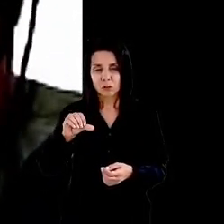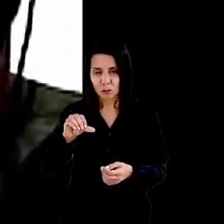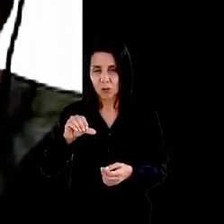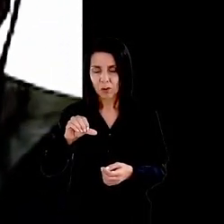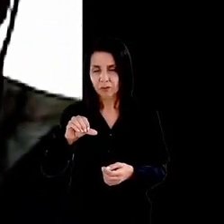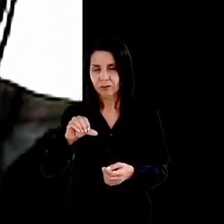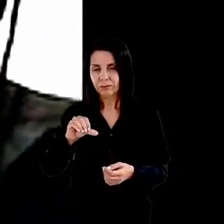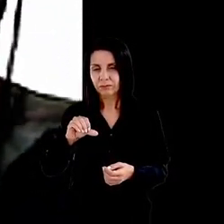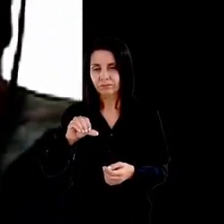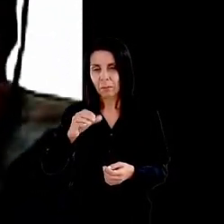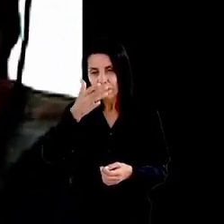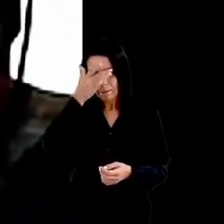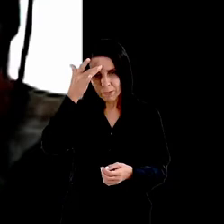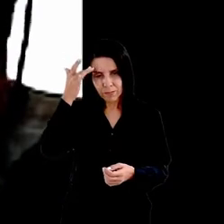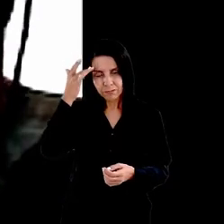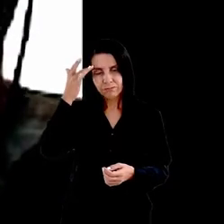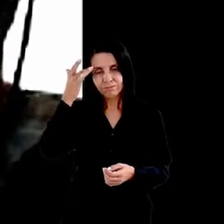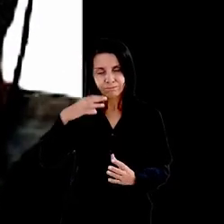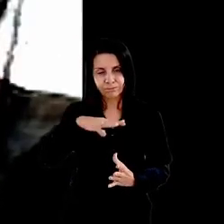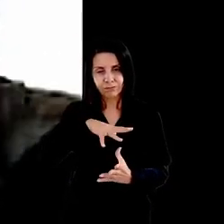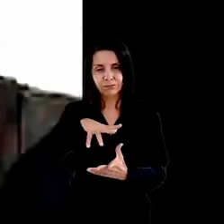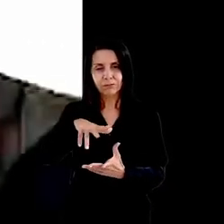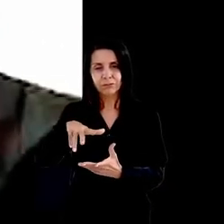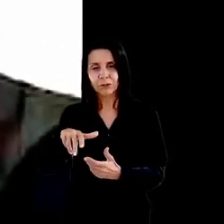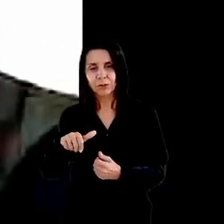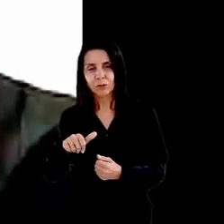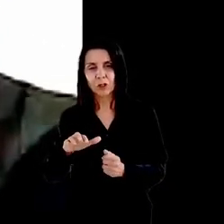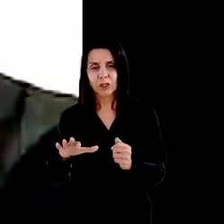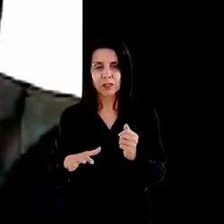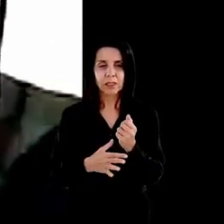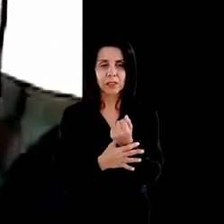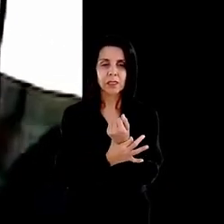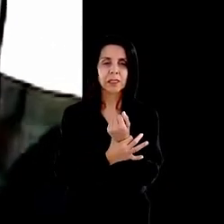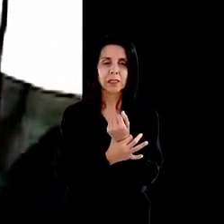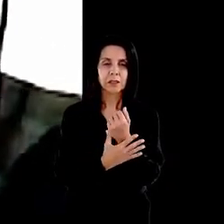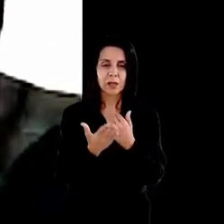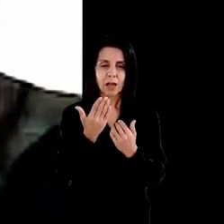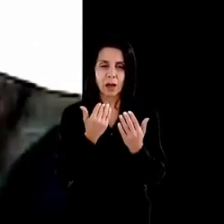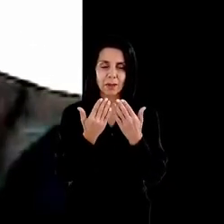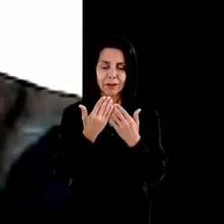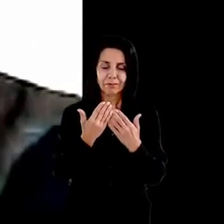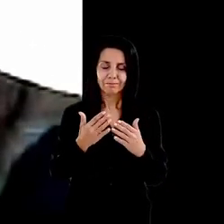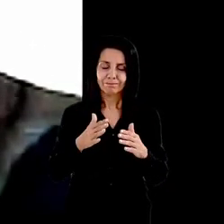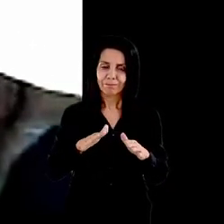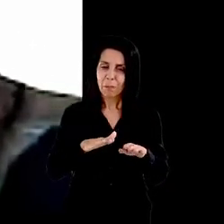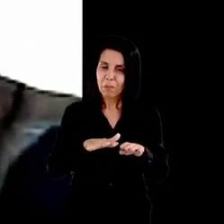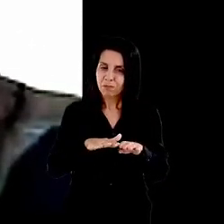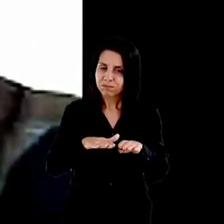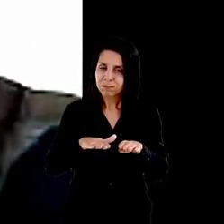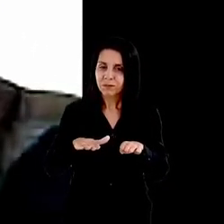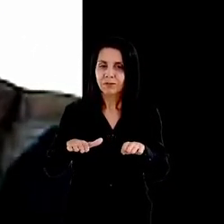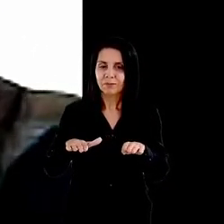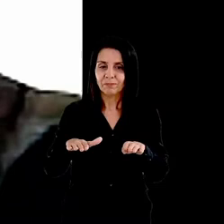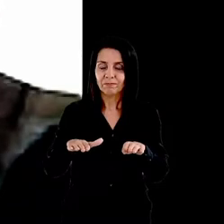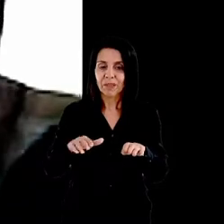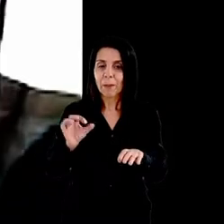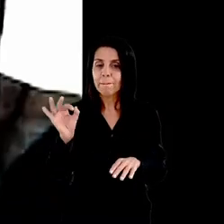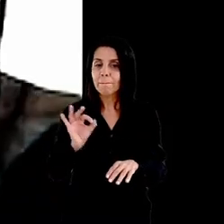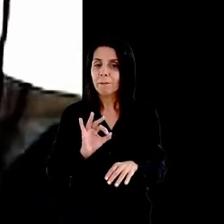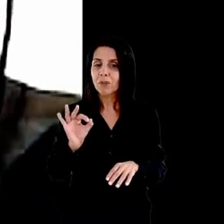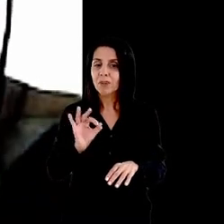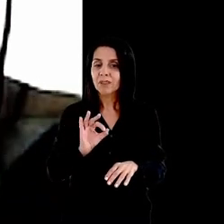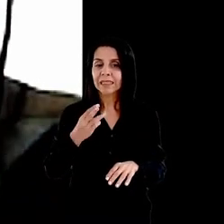estava em segurança alimentar moderada ou grave em 2021 esta porcentagem equivale a 3